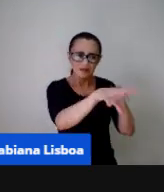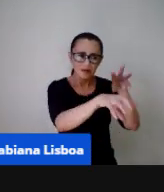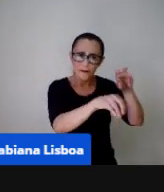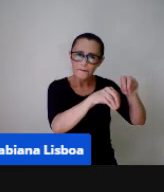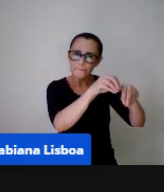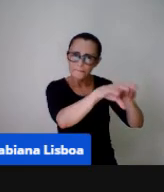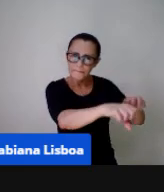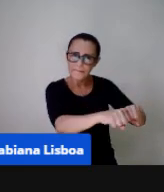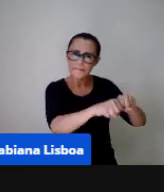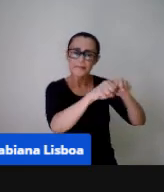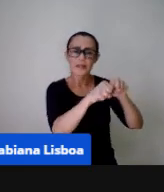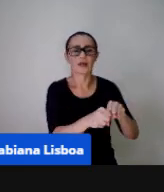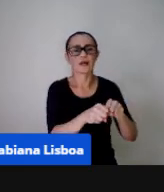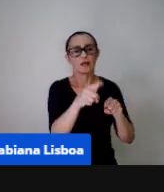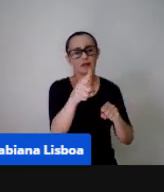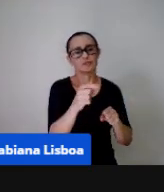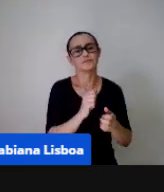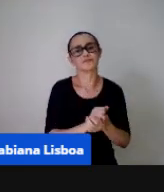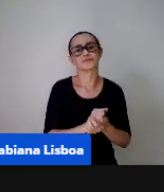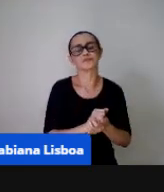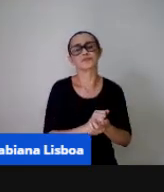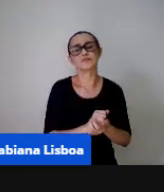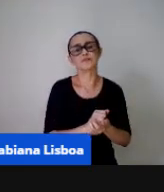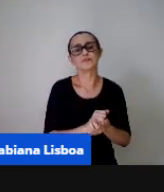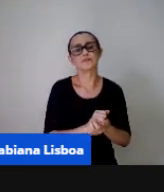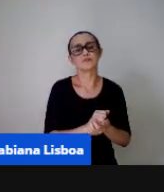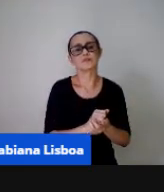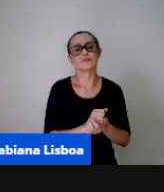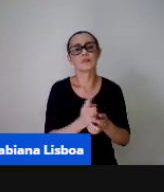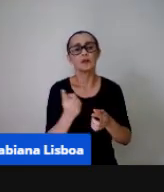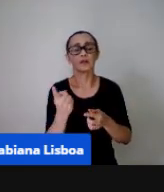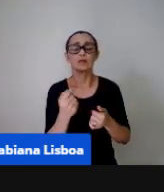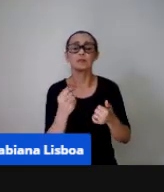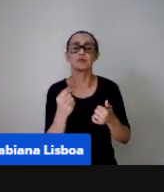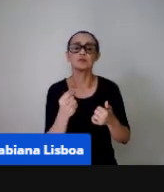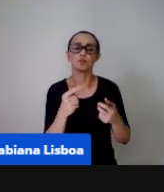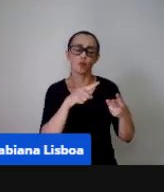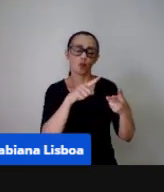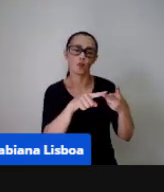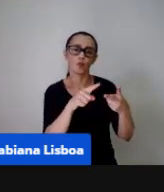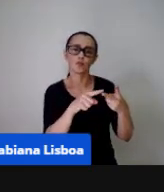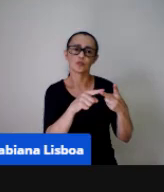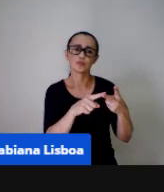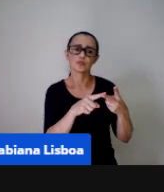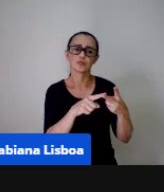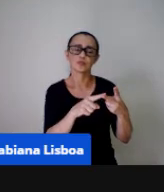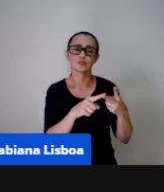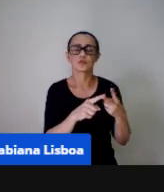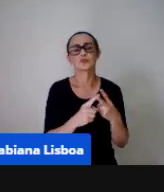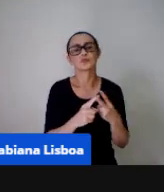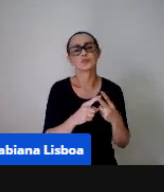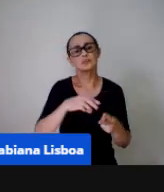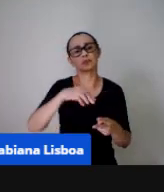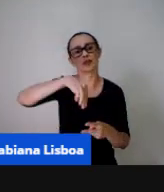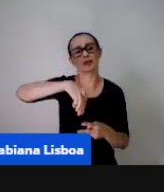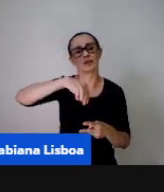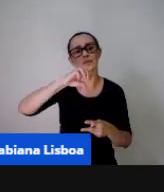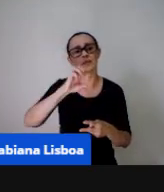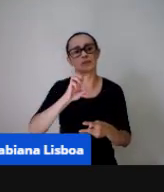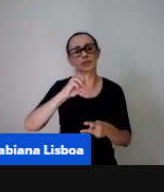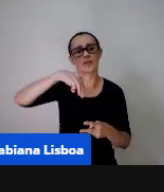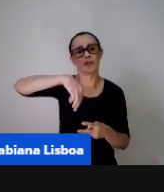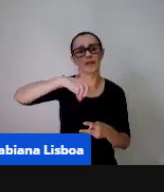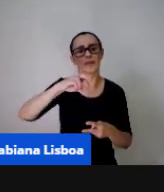aí o dominó como exemplo ali do lado a gente tem um jogo da memória que é um jogo básico também esse jogo da memória ele não está